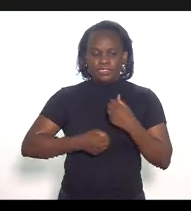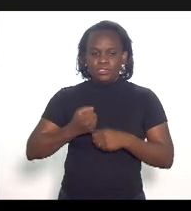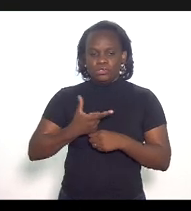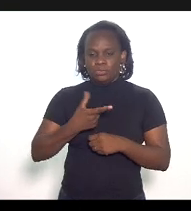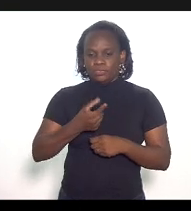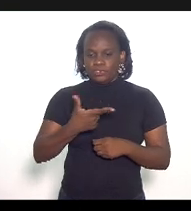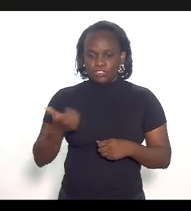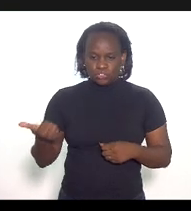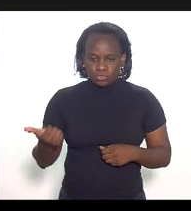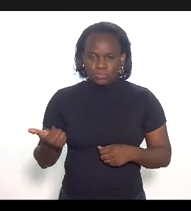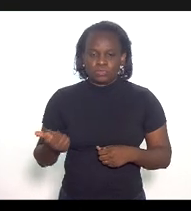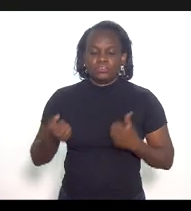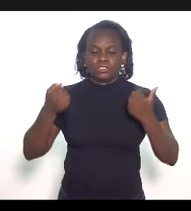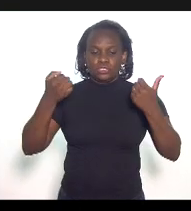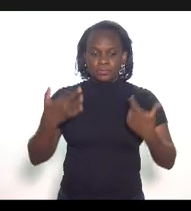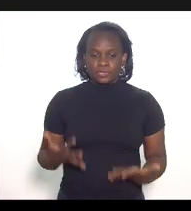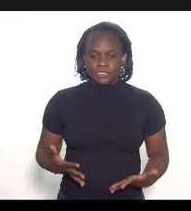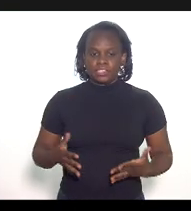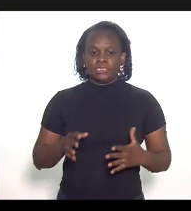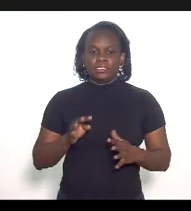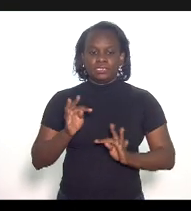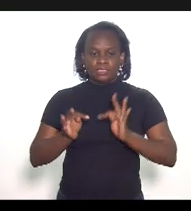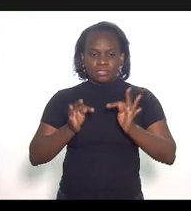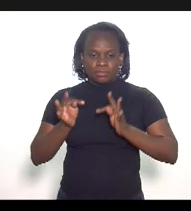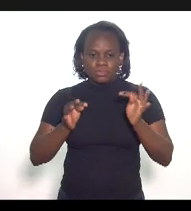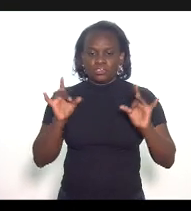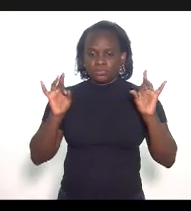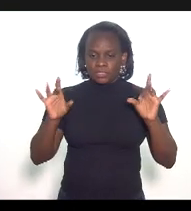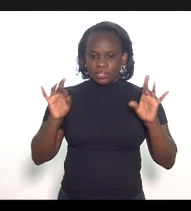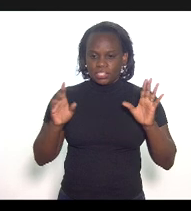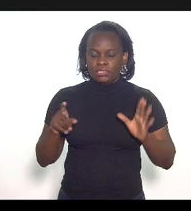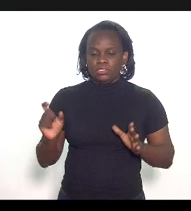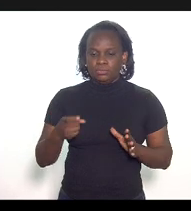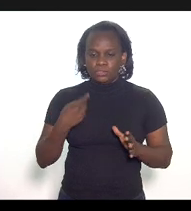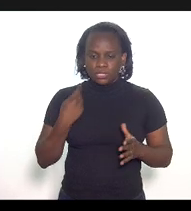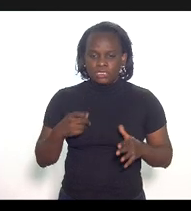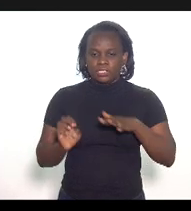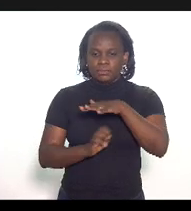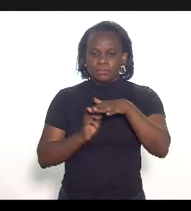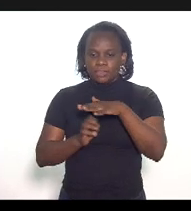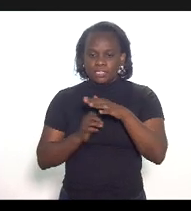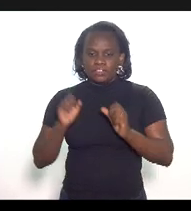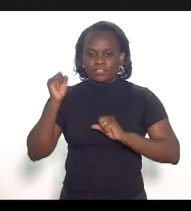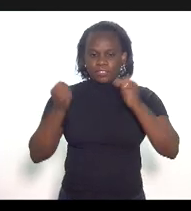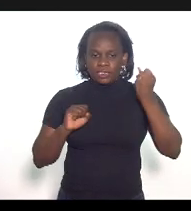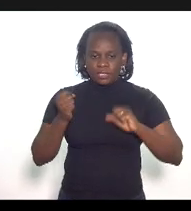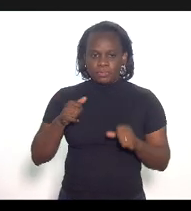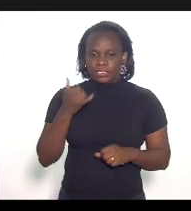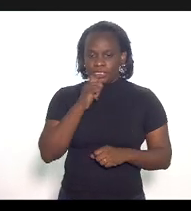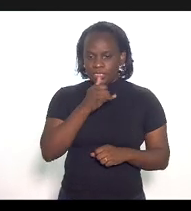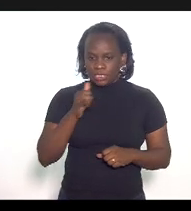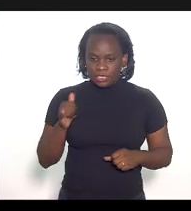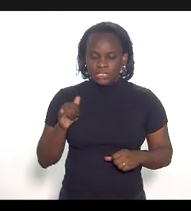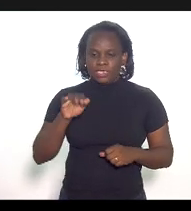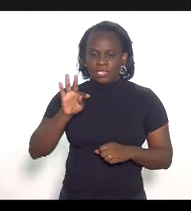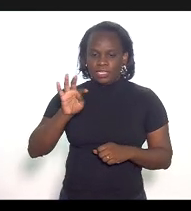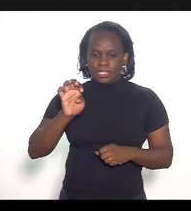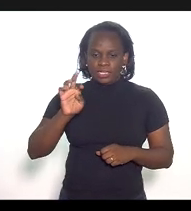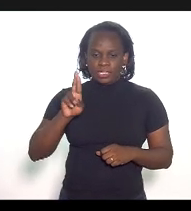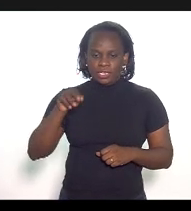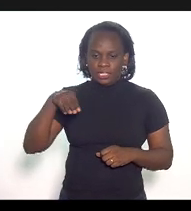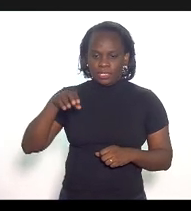estabelece tratamento tributário especial para as empresas produtoras de energia termoelétrica